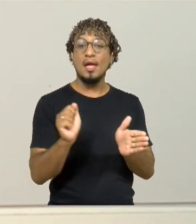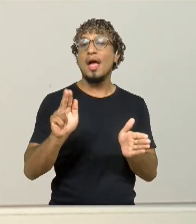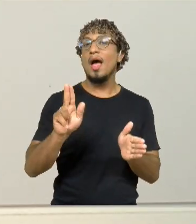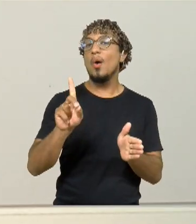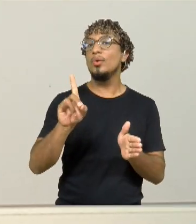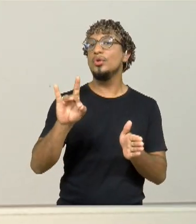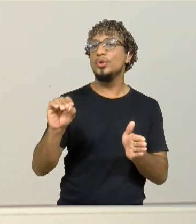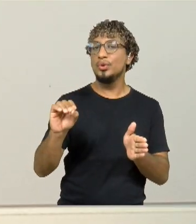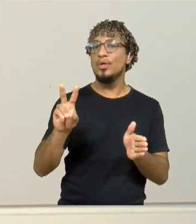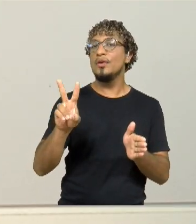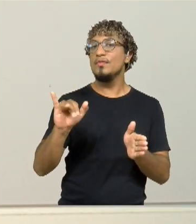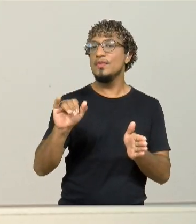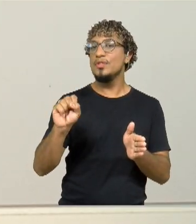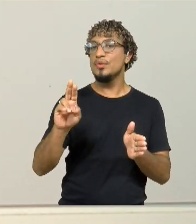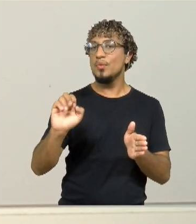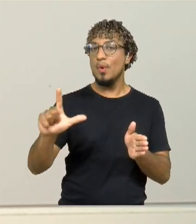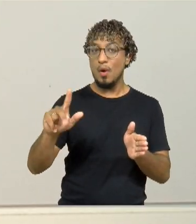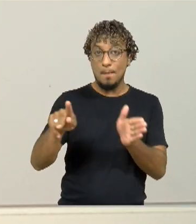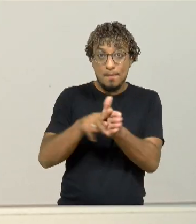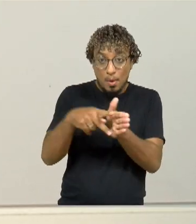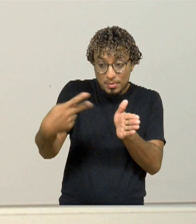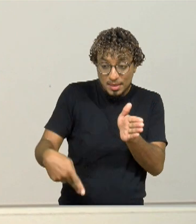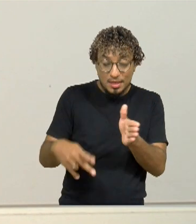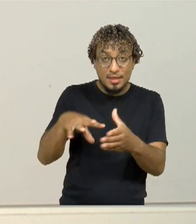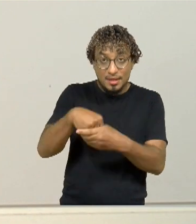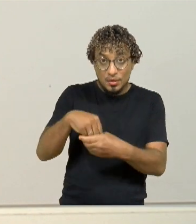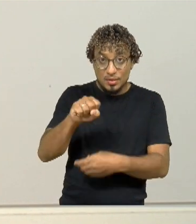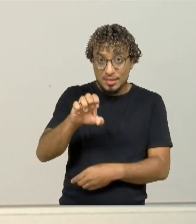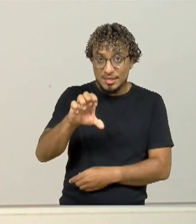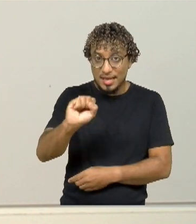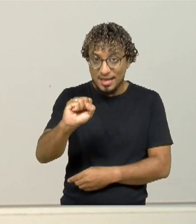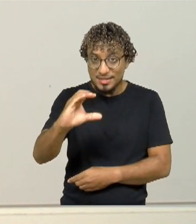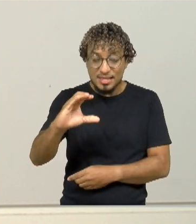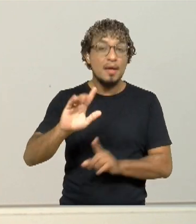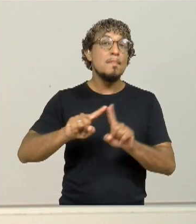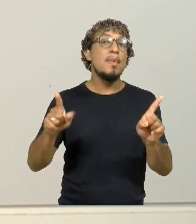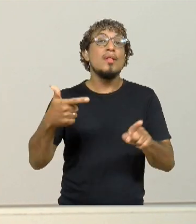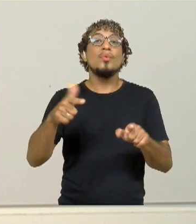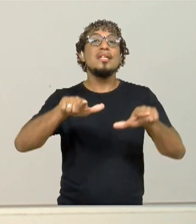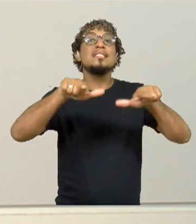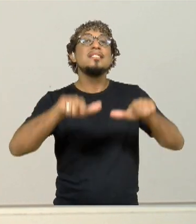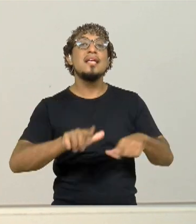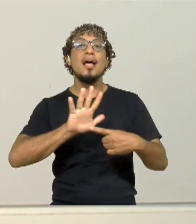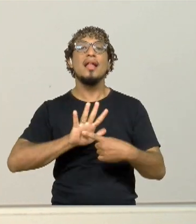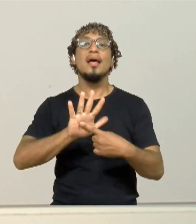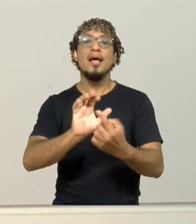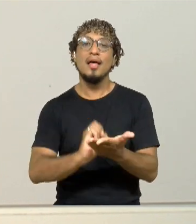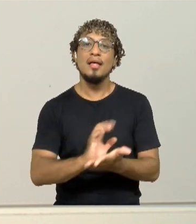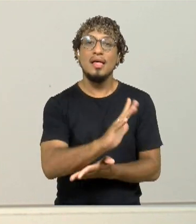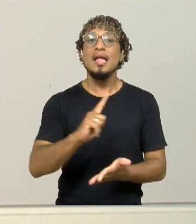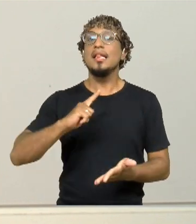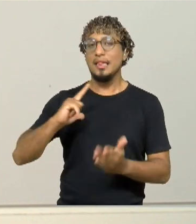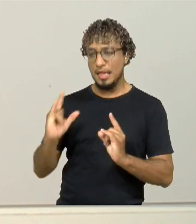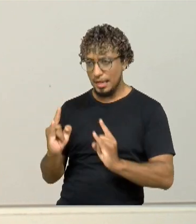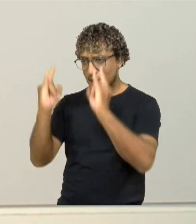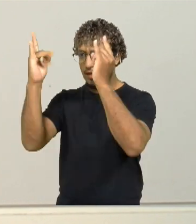sempre aconteceram, mas a gente não tinha uma sala de exibição própria. O Sesc tem teatro, tem vários equipamentos culturais, mas não tinha ainda a